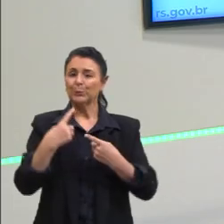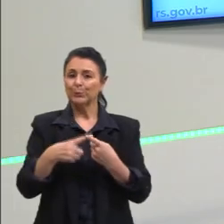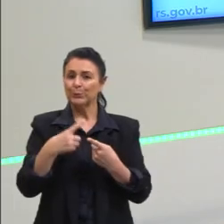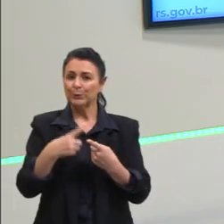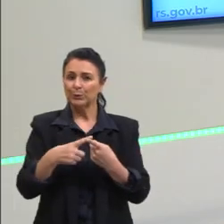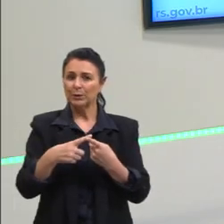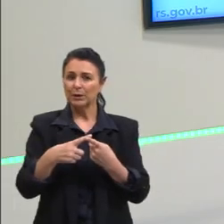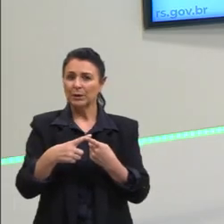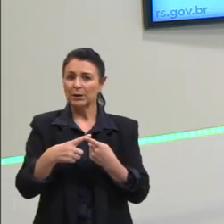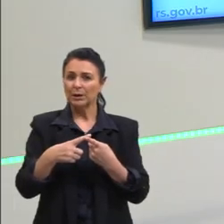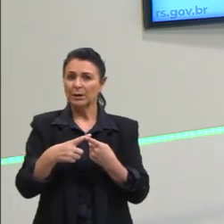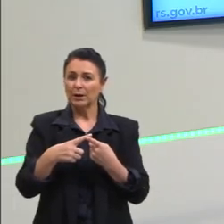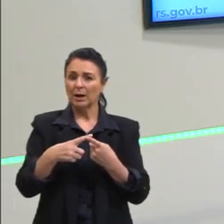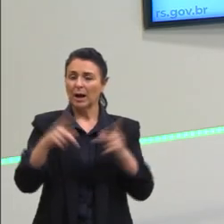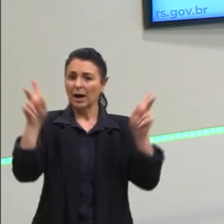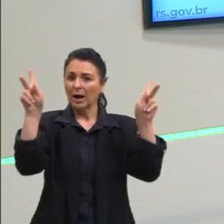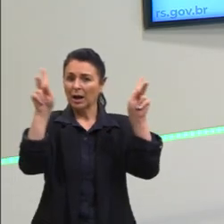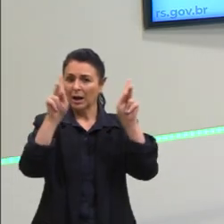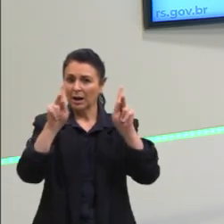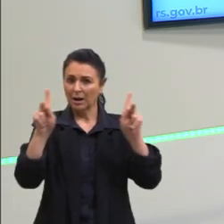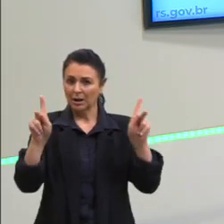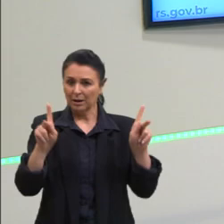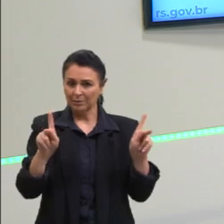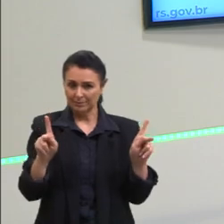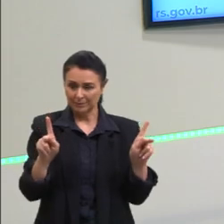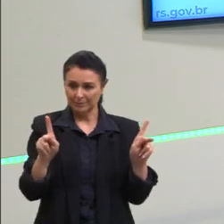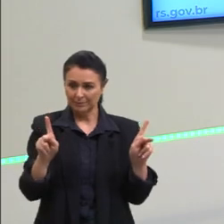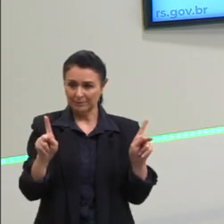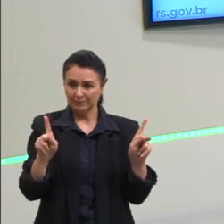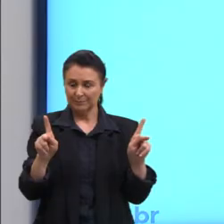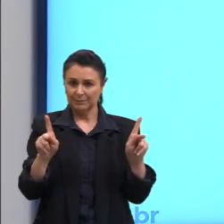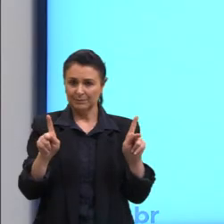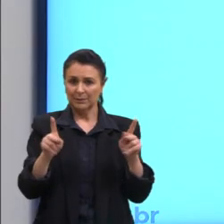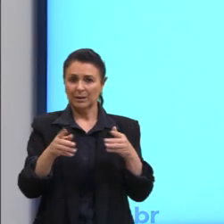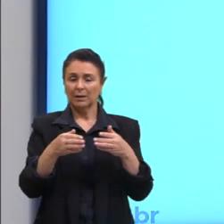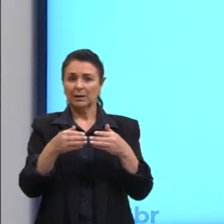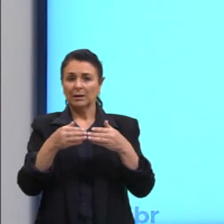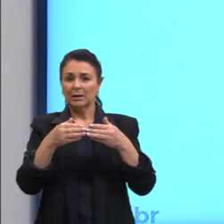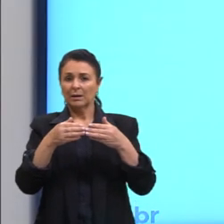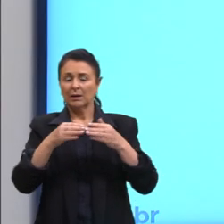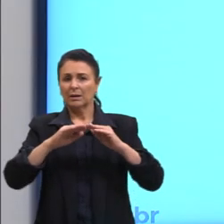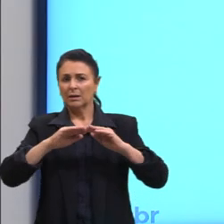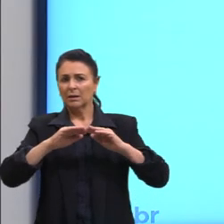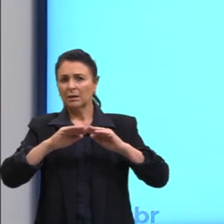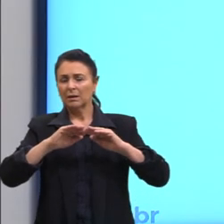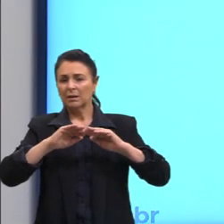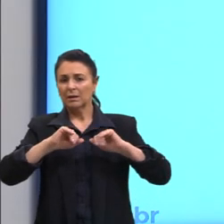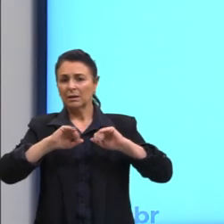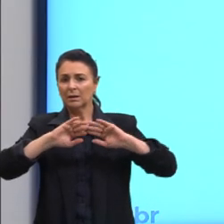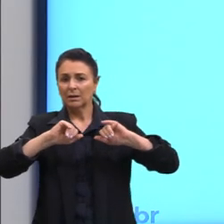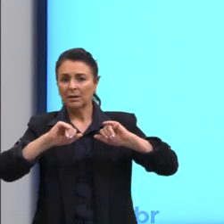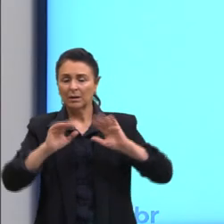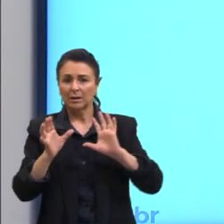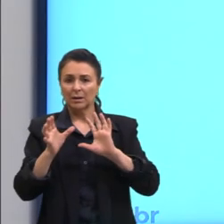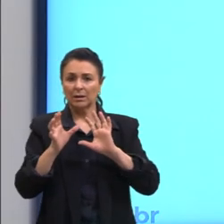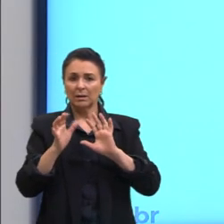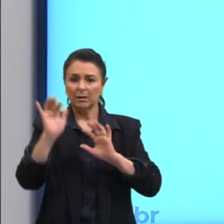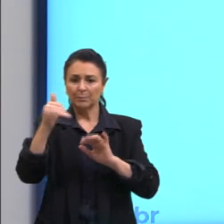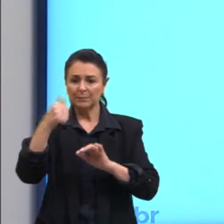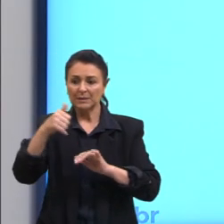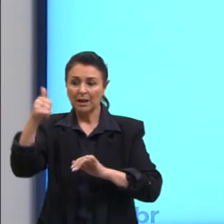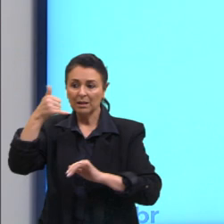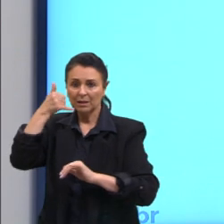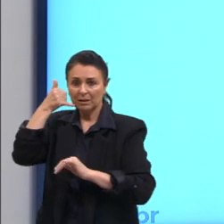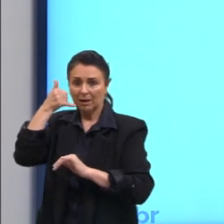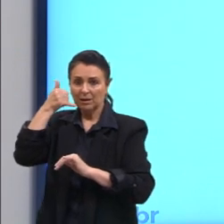um le amado, a paz, le amado, na língua espanhola, também pode se referir a ligar para alguém, você